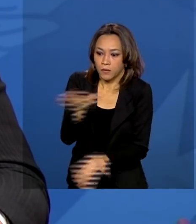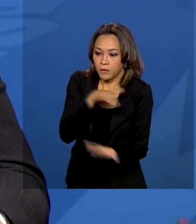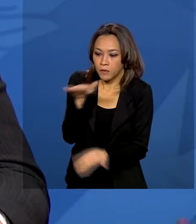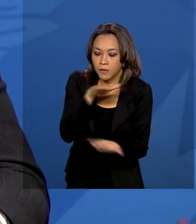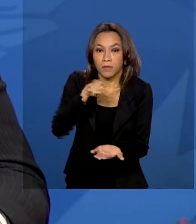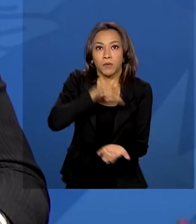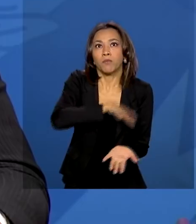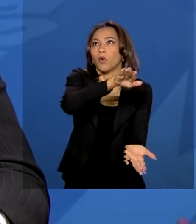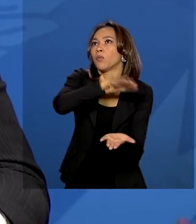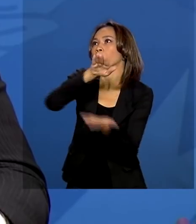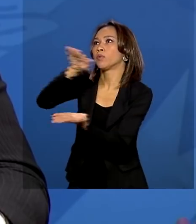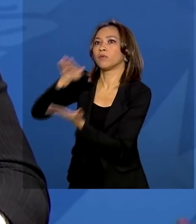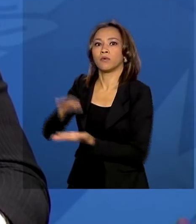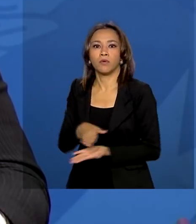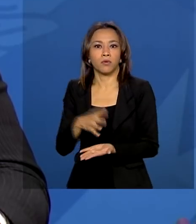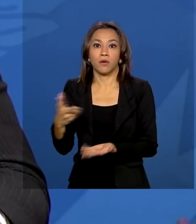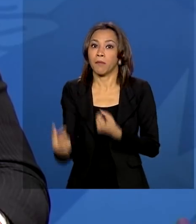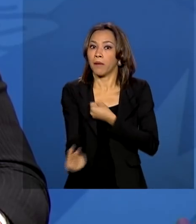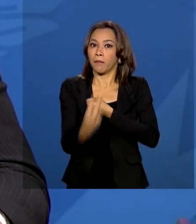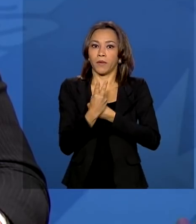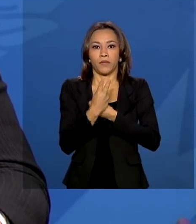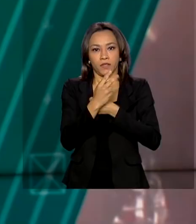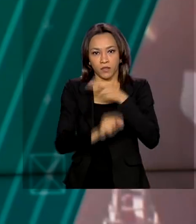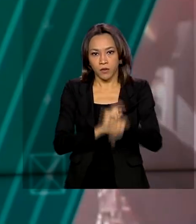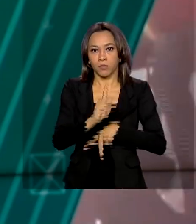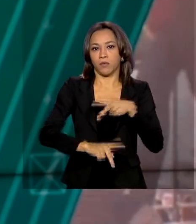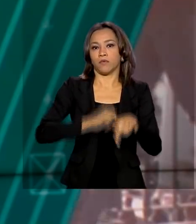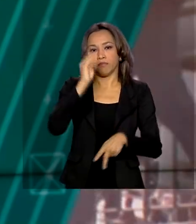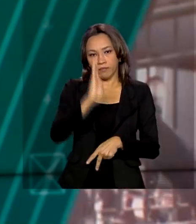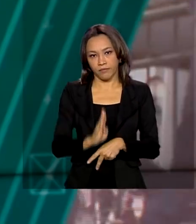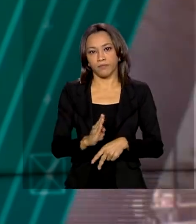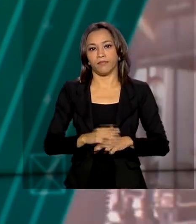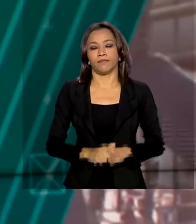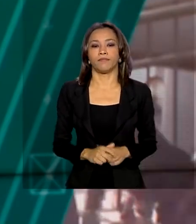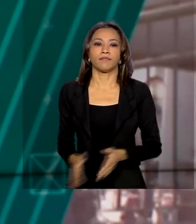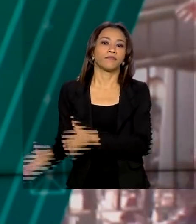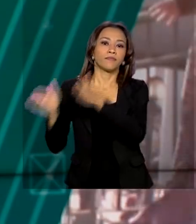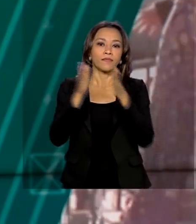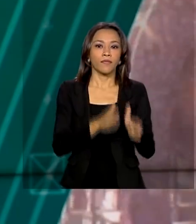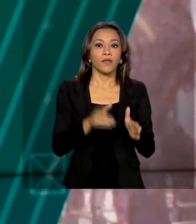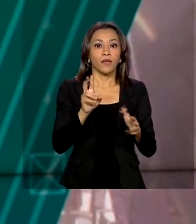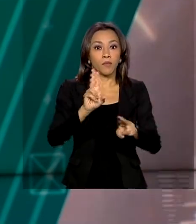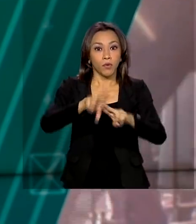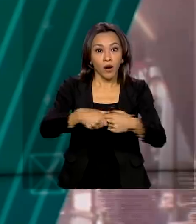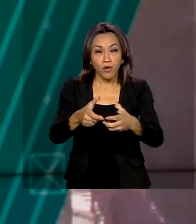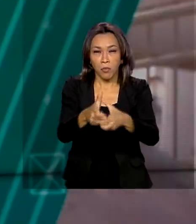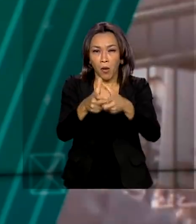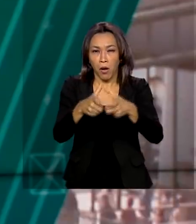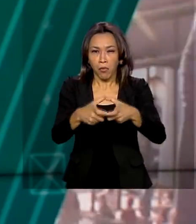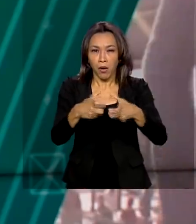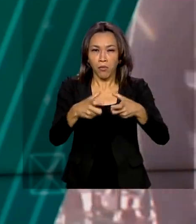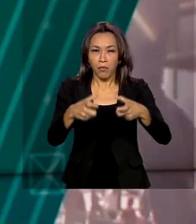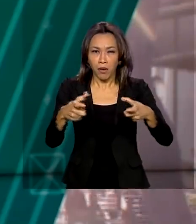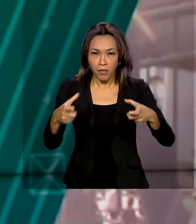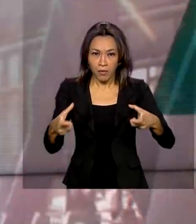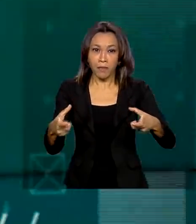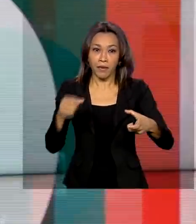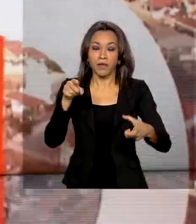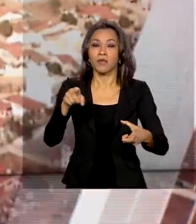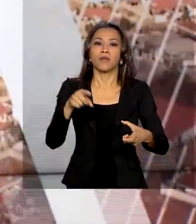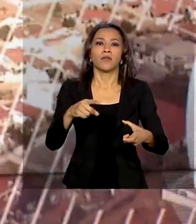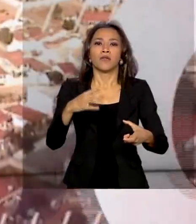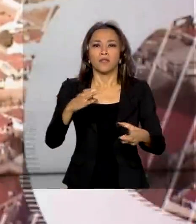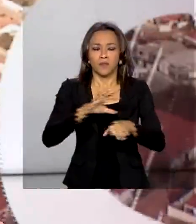e imunizar a população brasileira. E diante do aumento no número de casos em Manaus, o